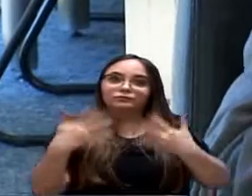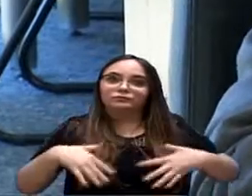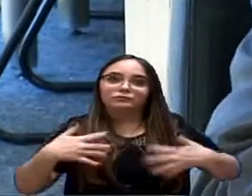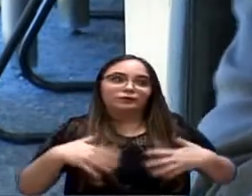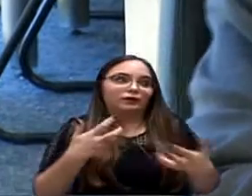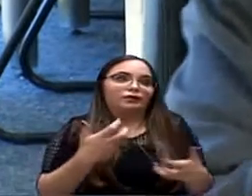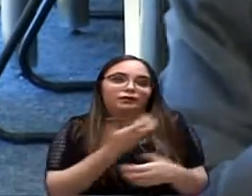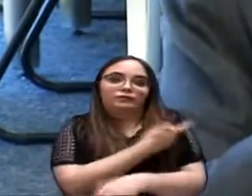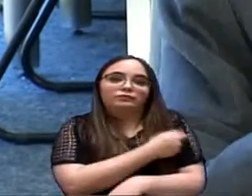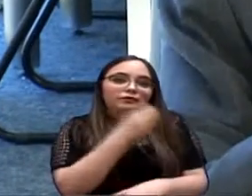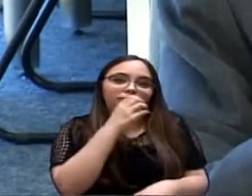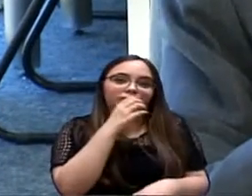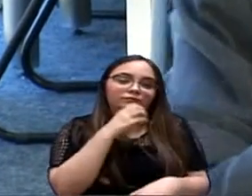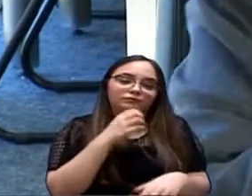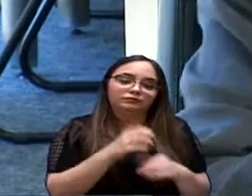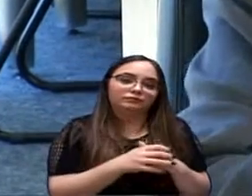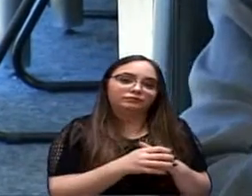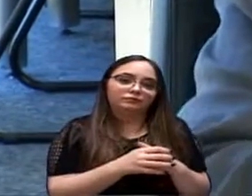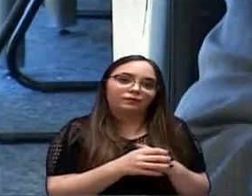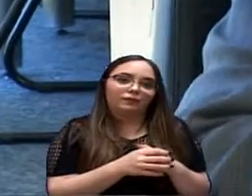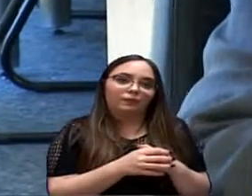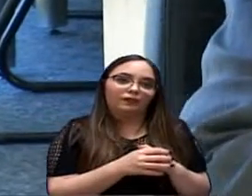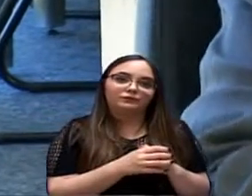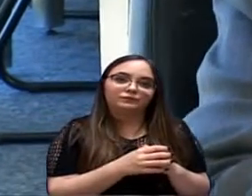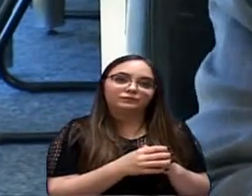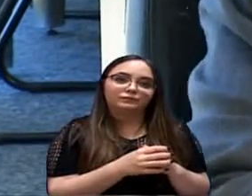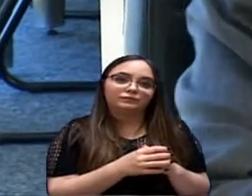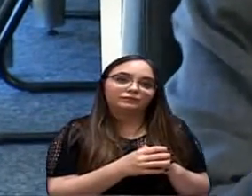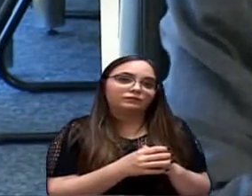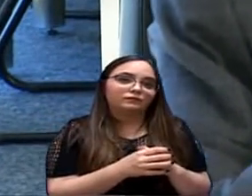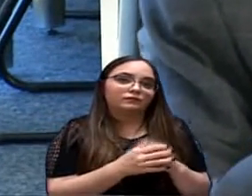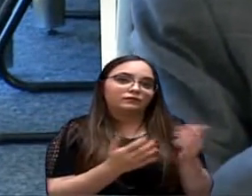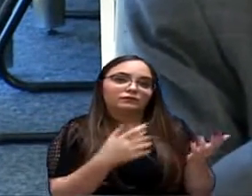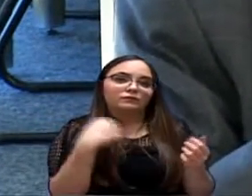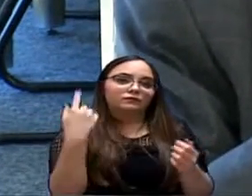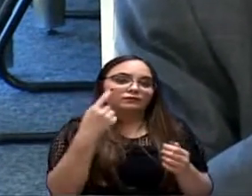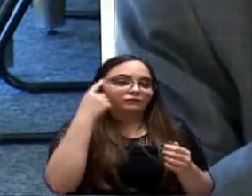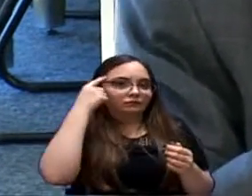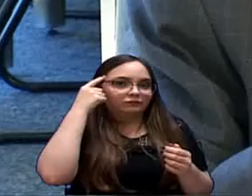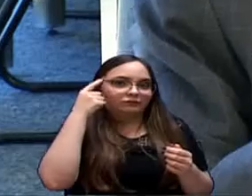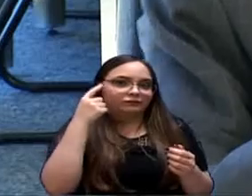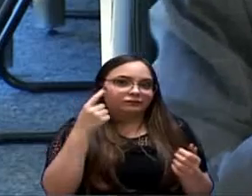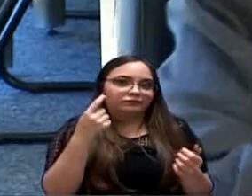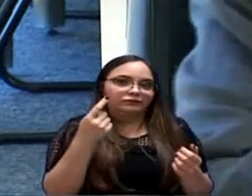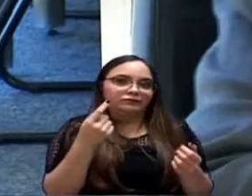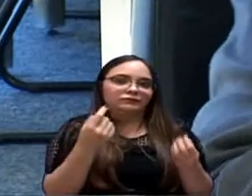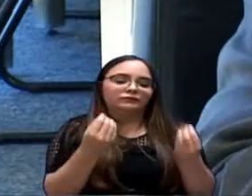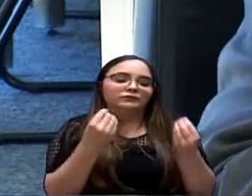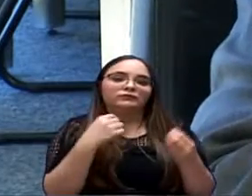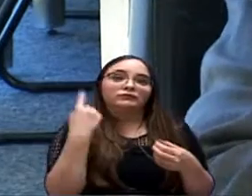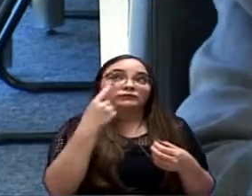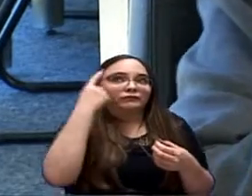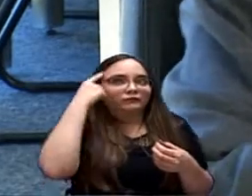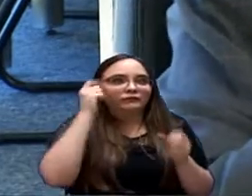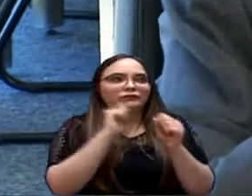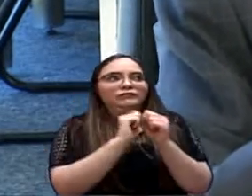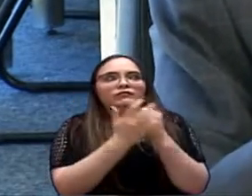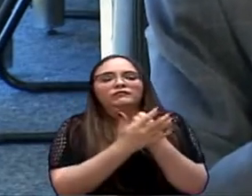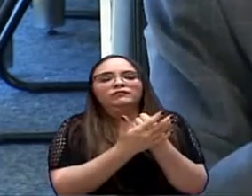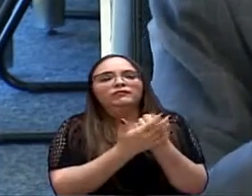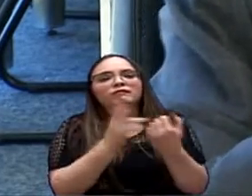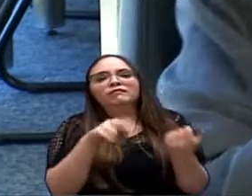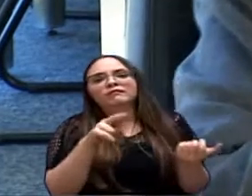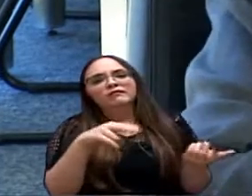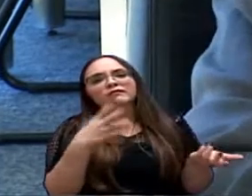poderem se vacinar, voltando de novo, num momento que a gente nem imaginaria que pudesse viver uma pandemia e nós